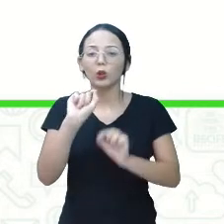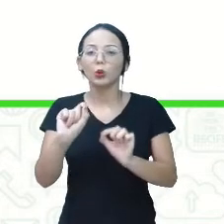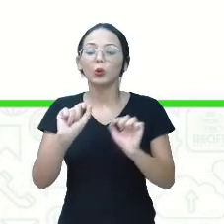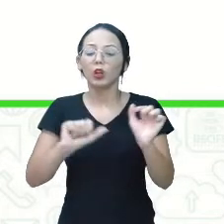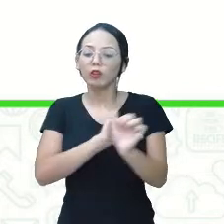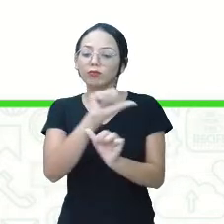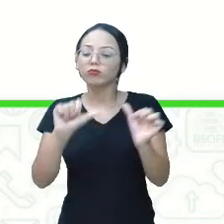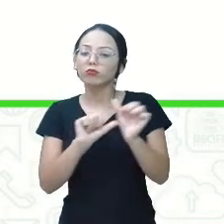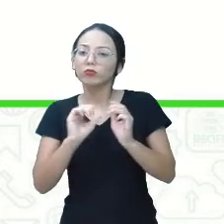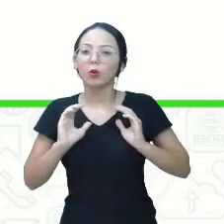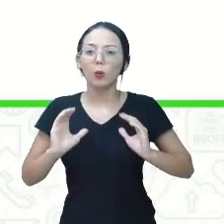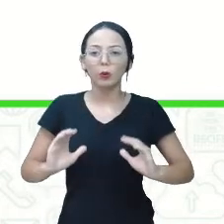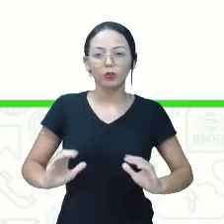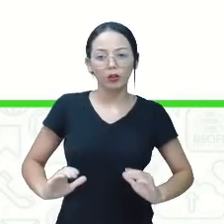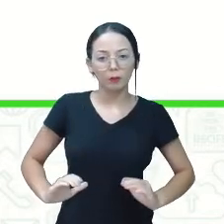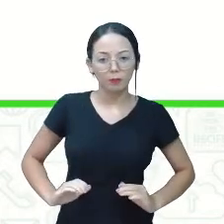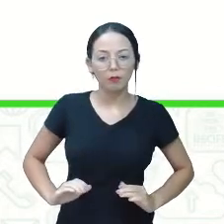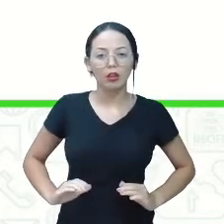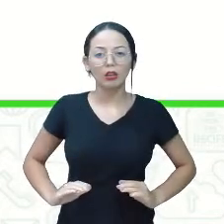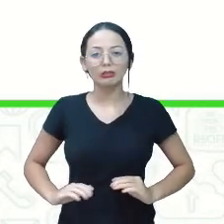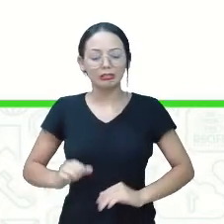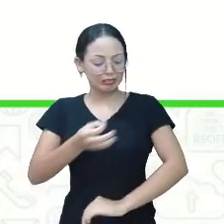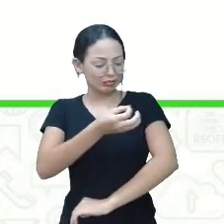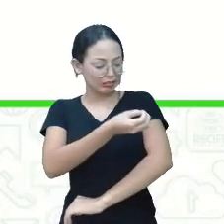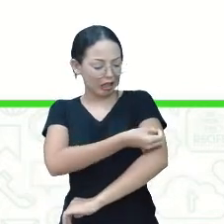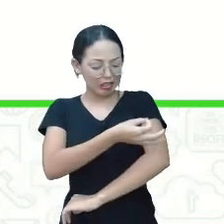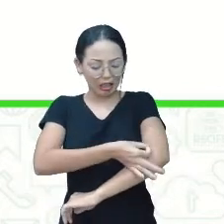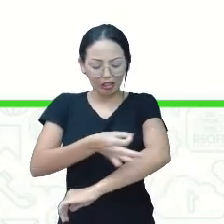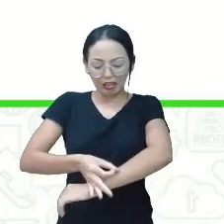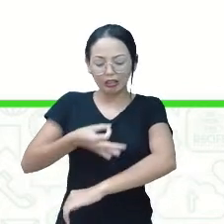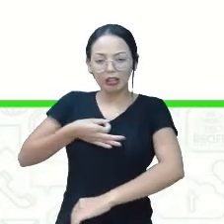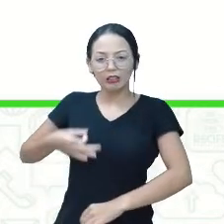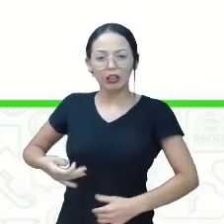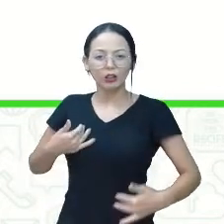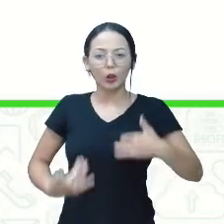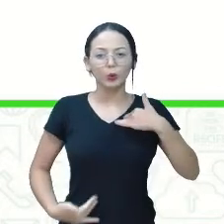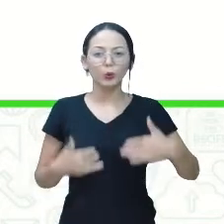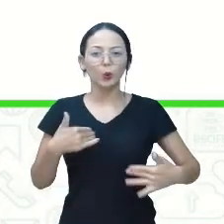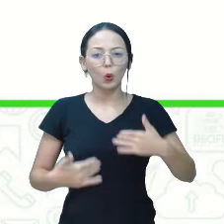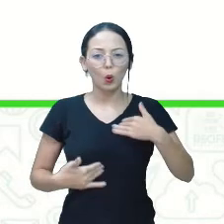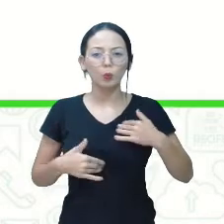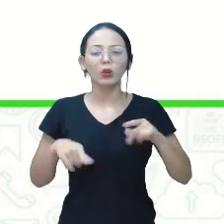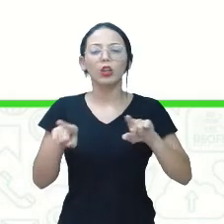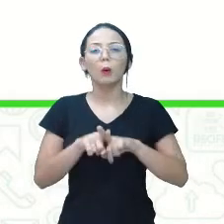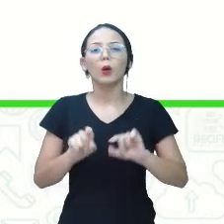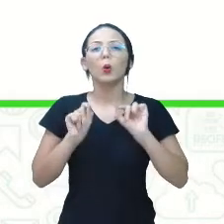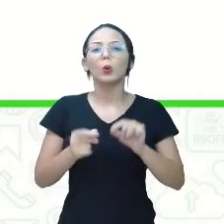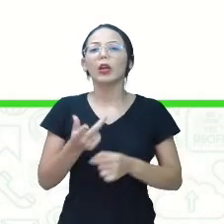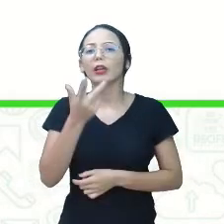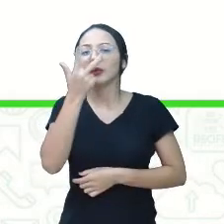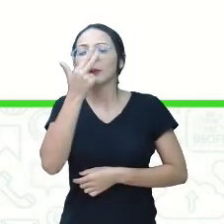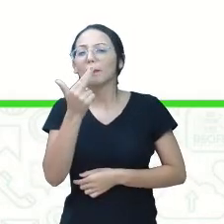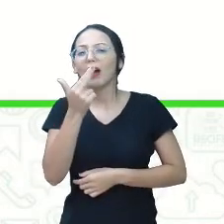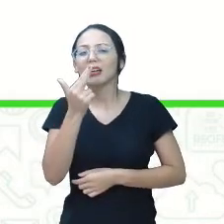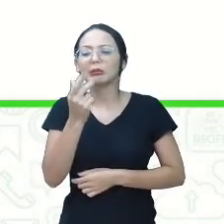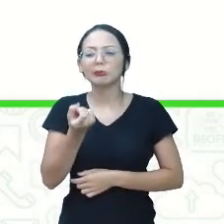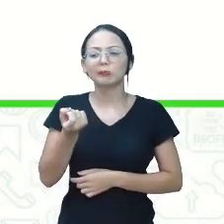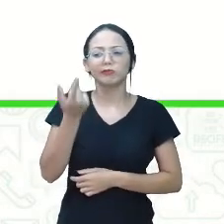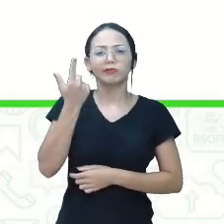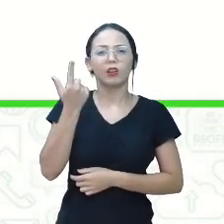alterações de comportamento, hematomas no corpo e demais situações que pareçam fora do comum.